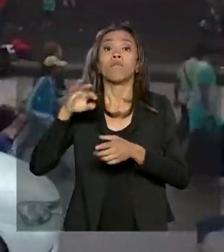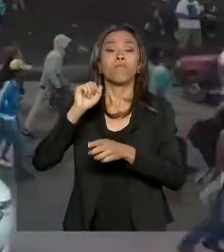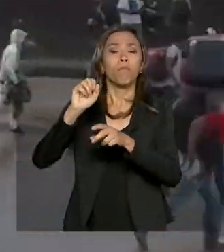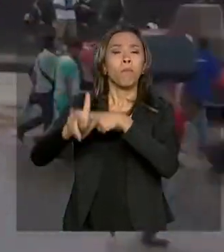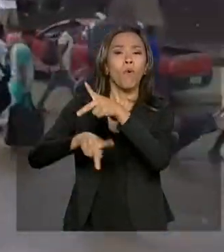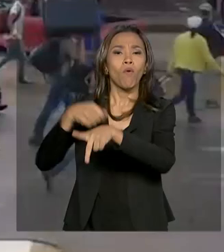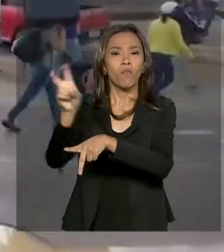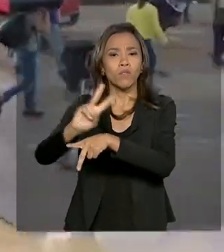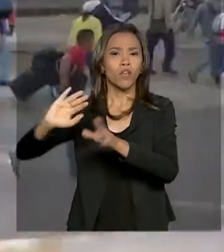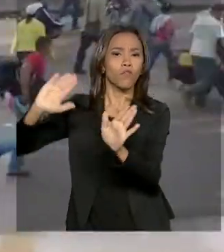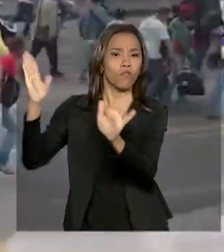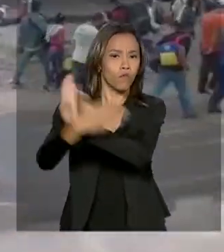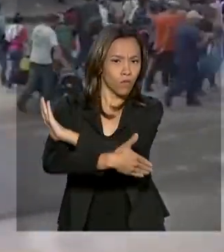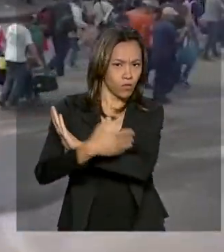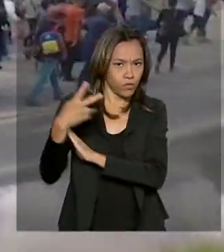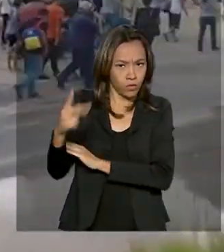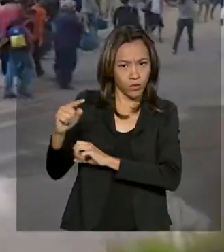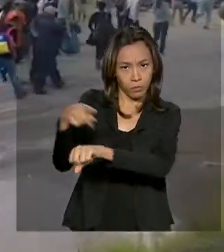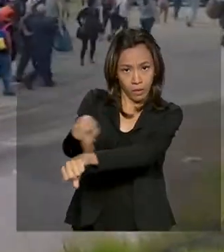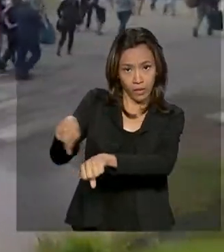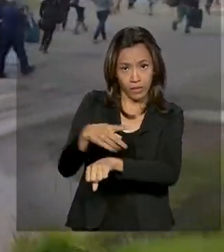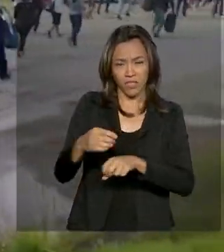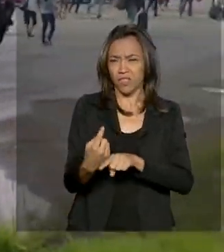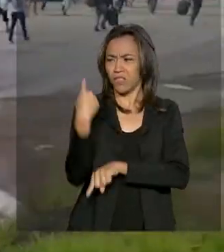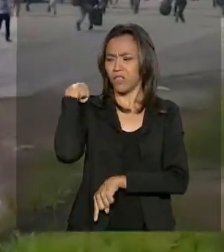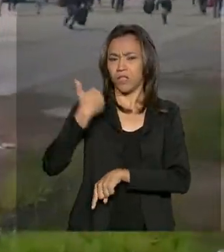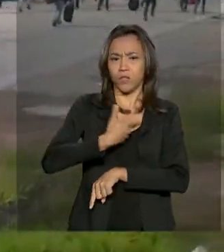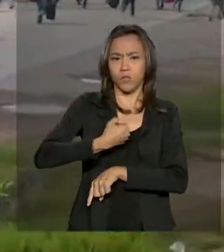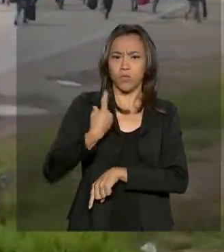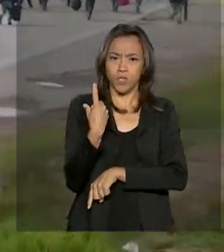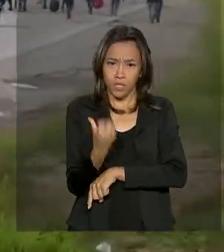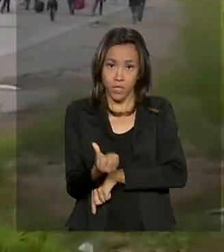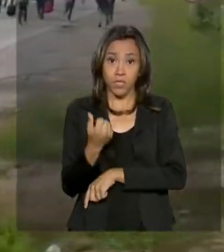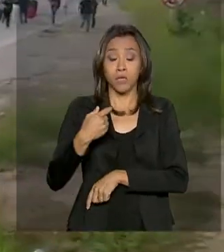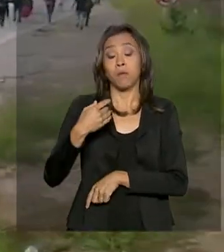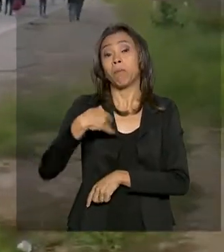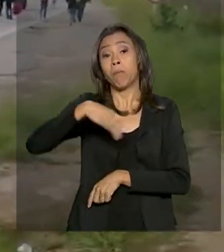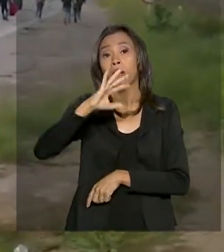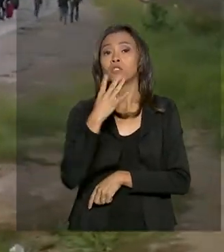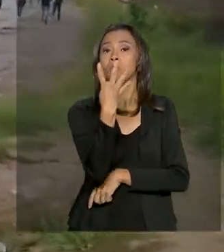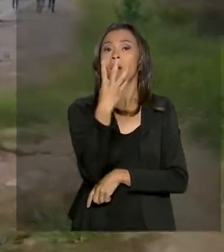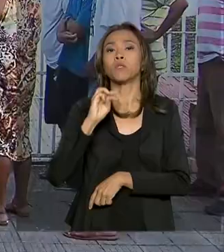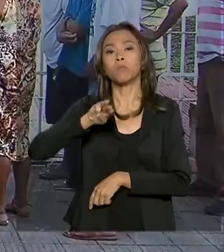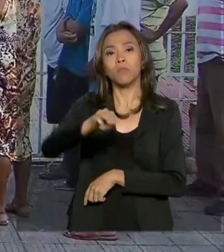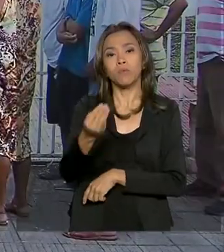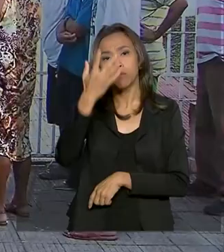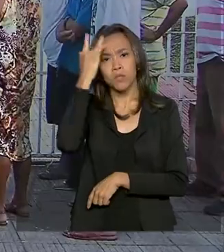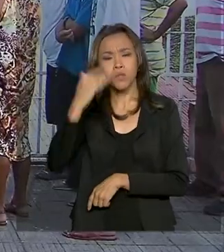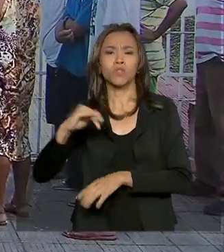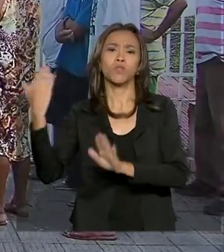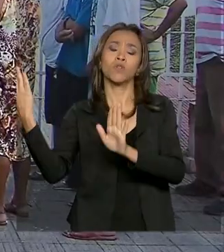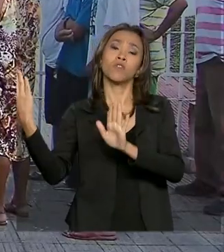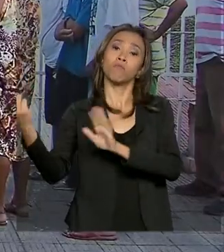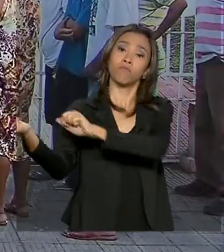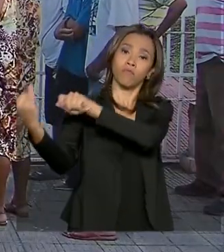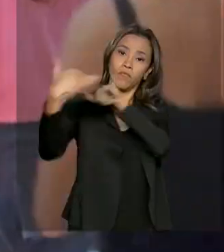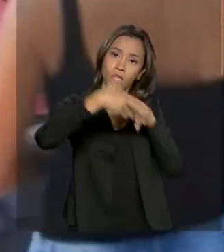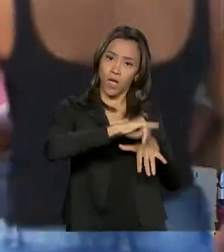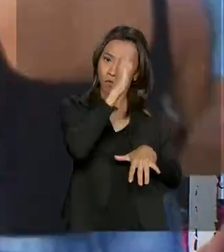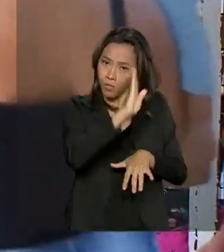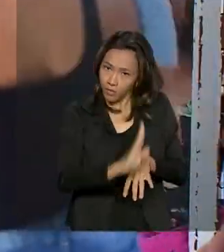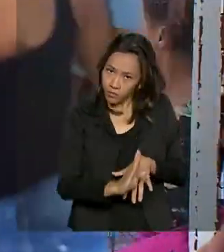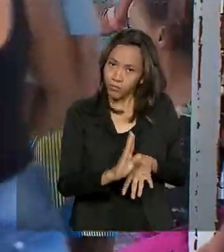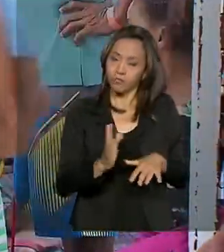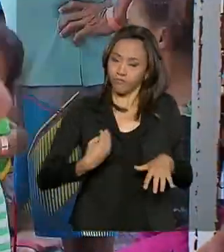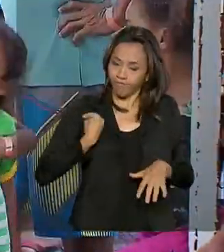Desde 2016, mais de 4 milhões de pessoas deixaram aquele país em busca de sobrevivência.